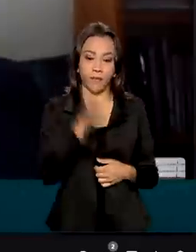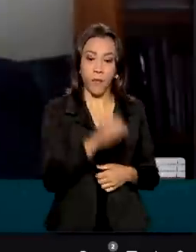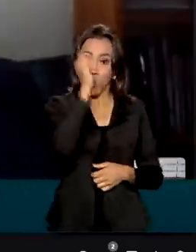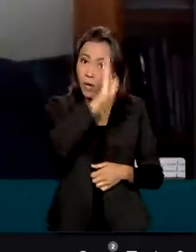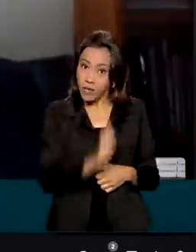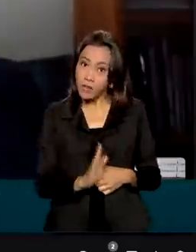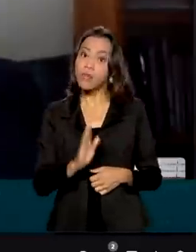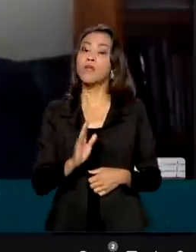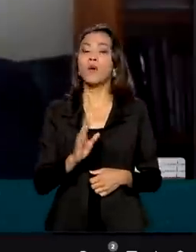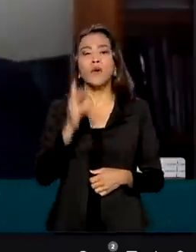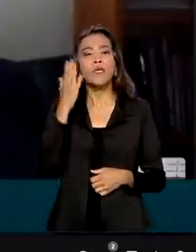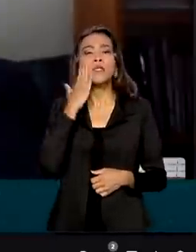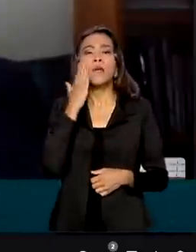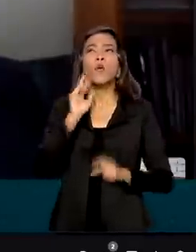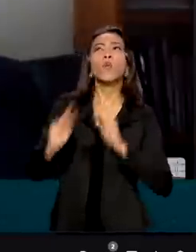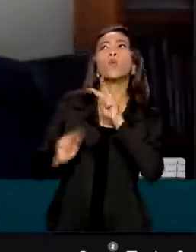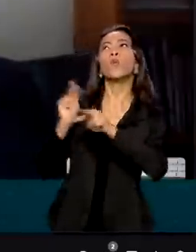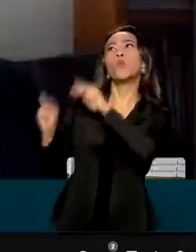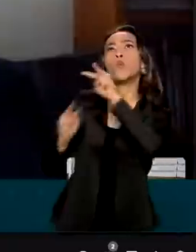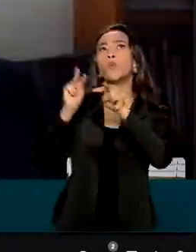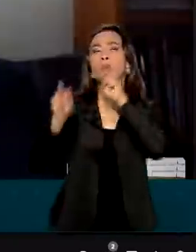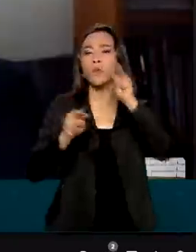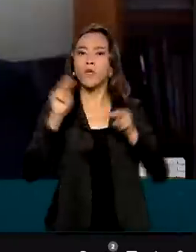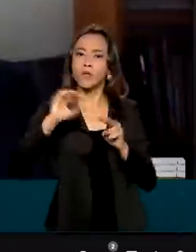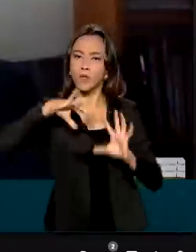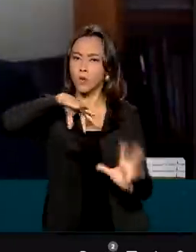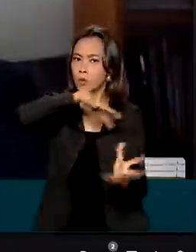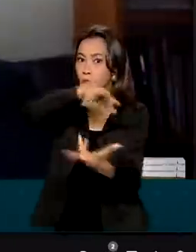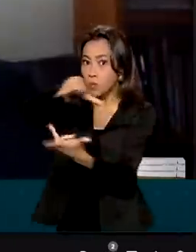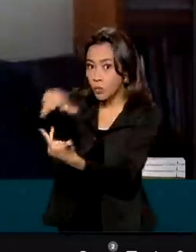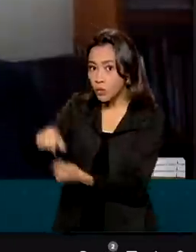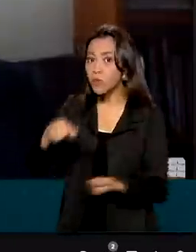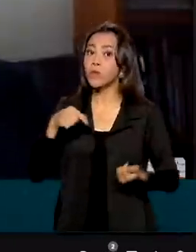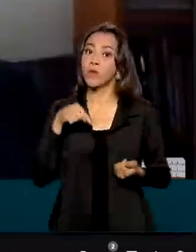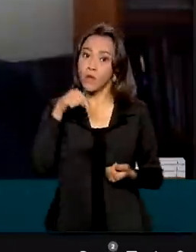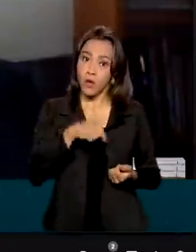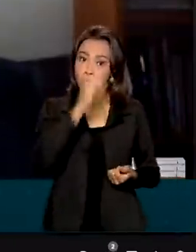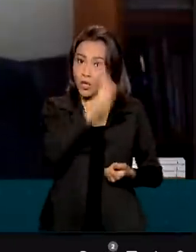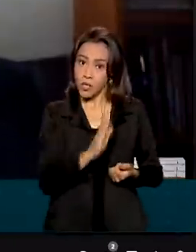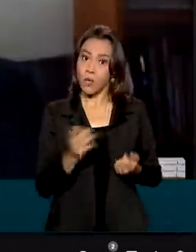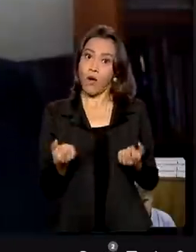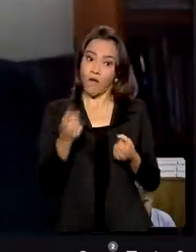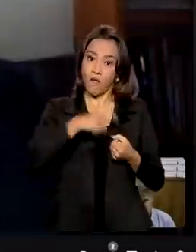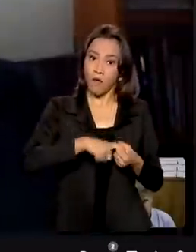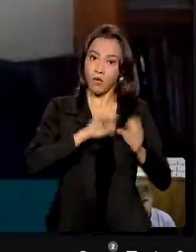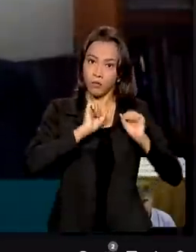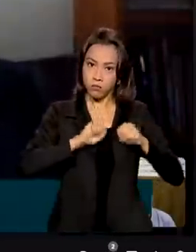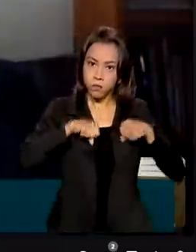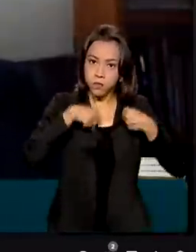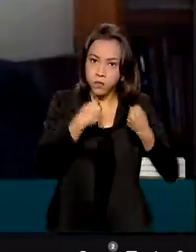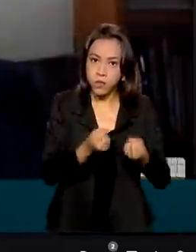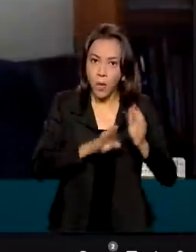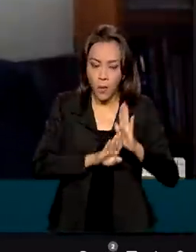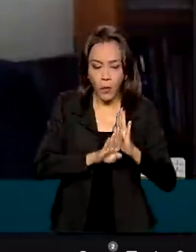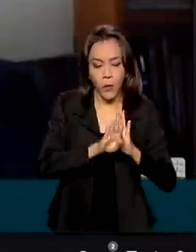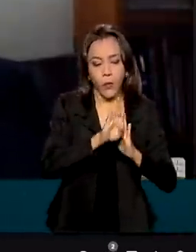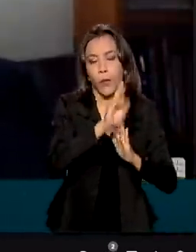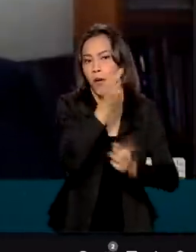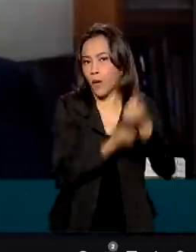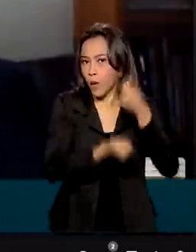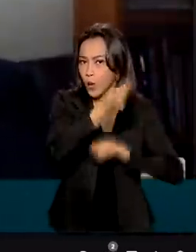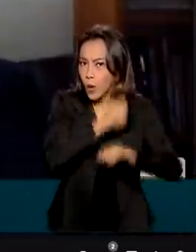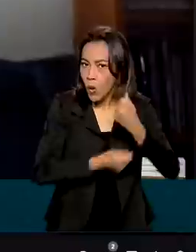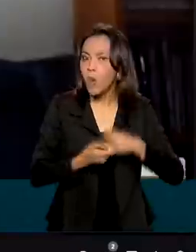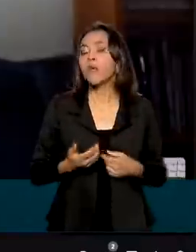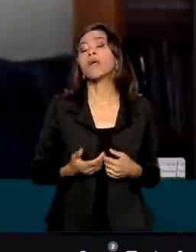retomada do crescimento econômico, de forma acelerada, e aí, obviamente, que tem